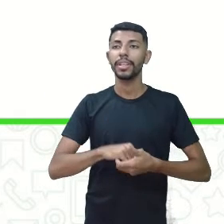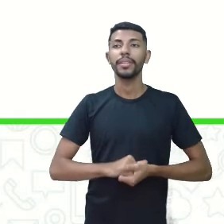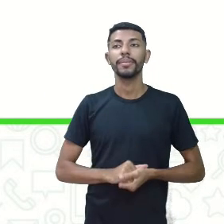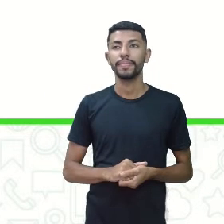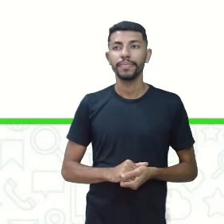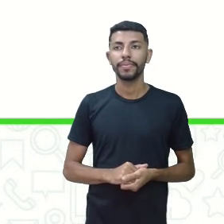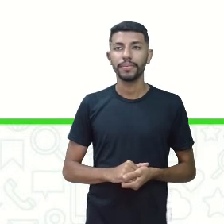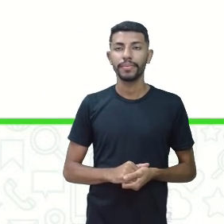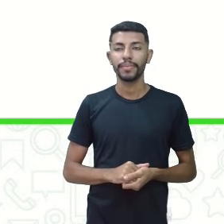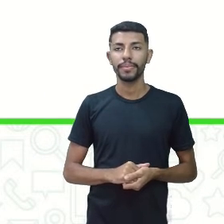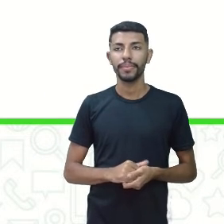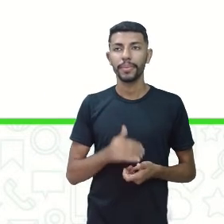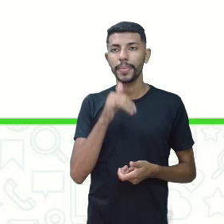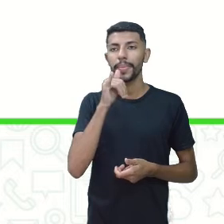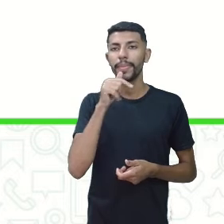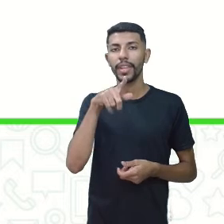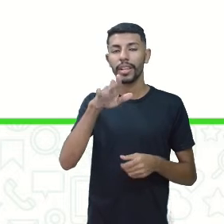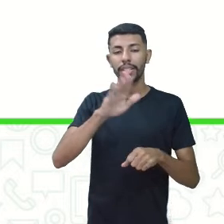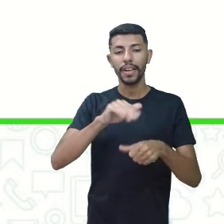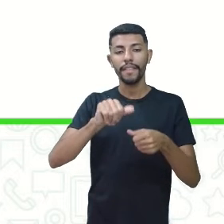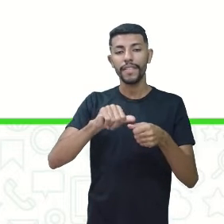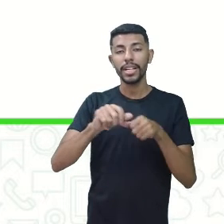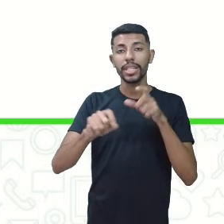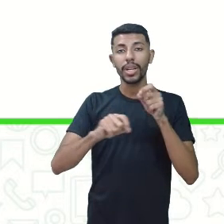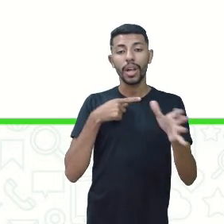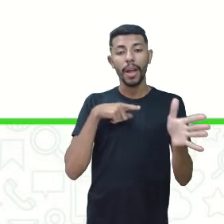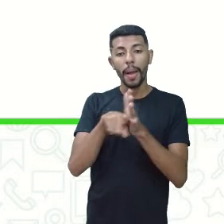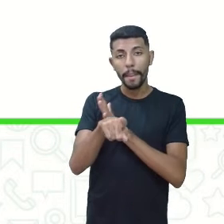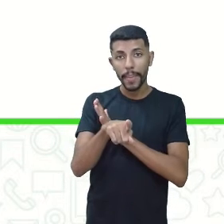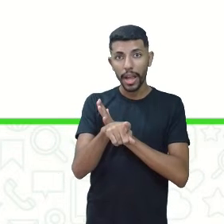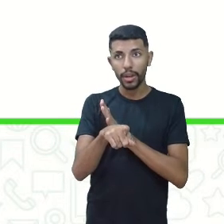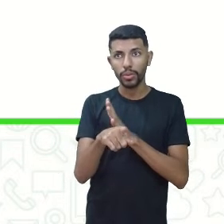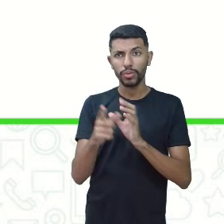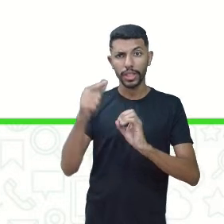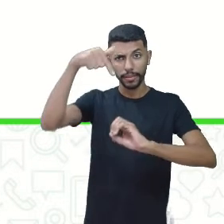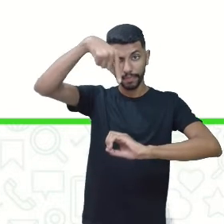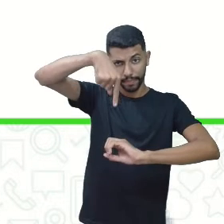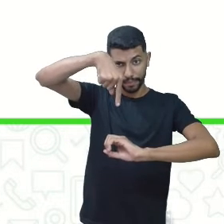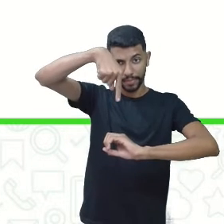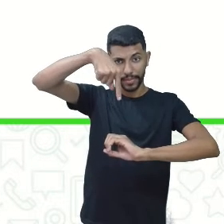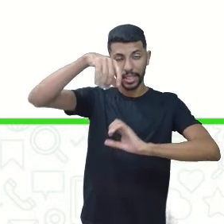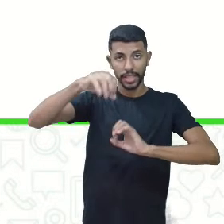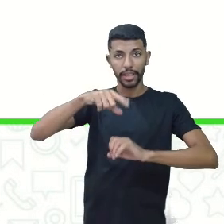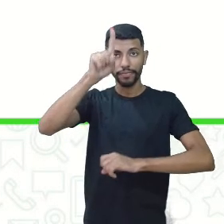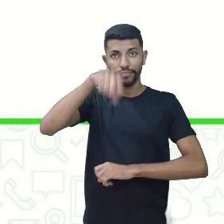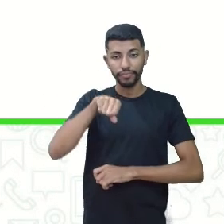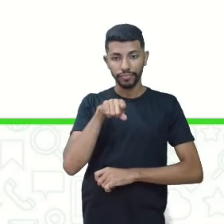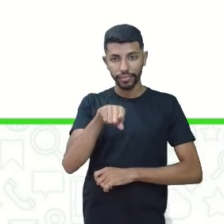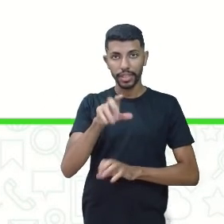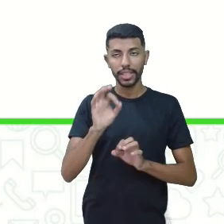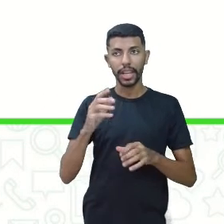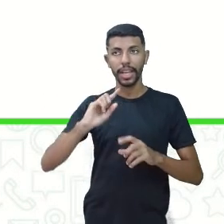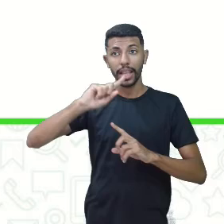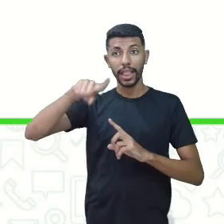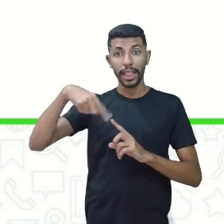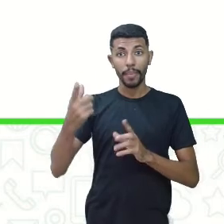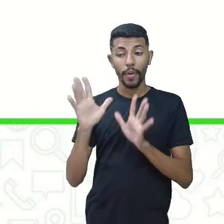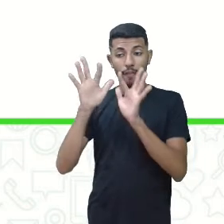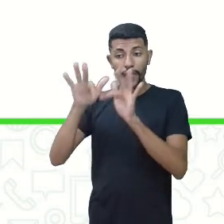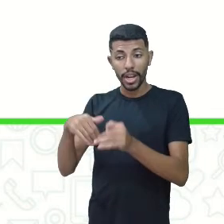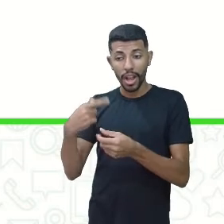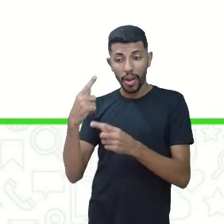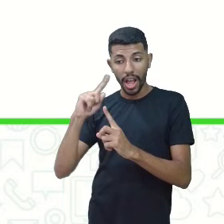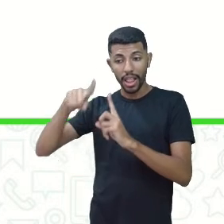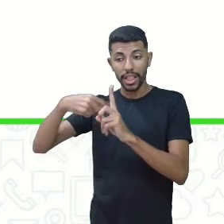é o quê? Que é você fazer uma pergunta na afirmativa e no final encaixar esse question tag, ou seja,